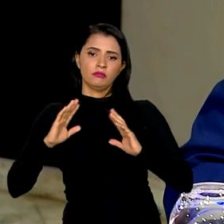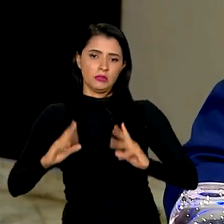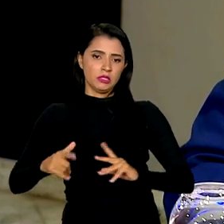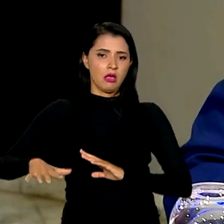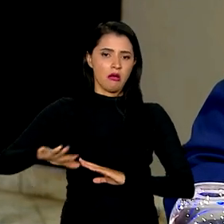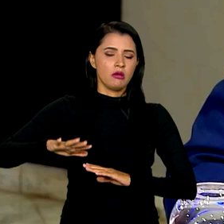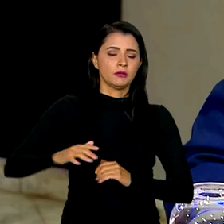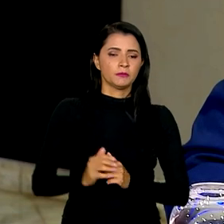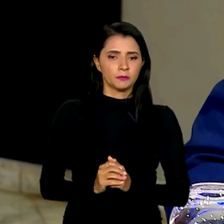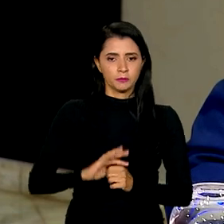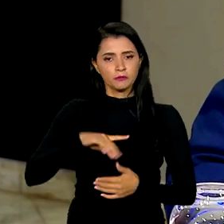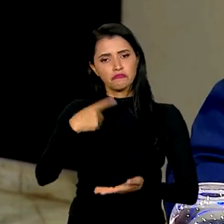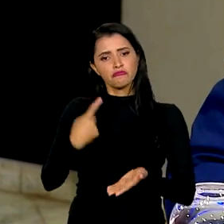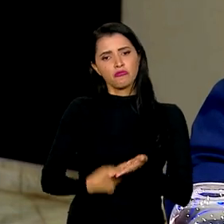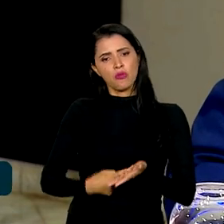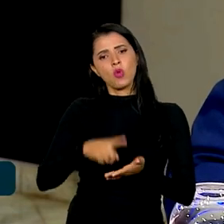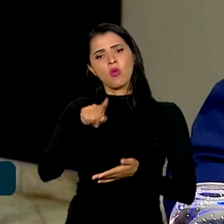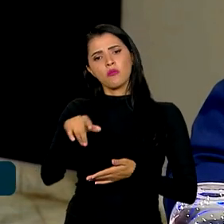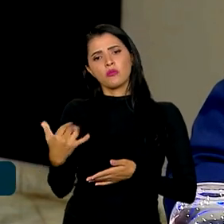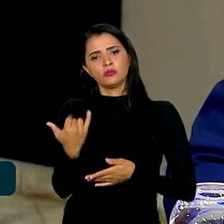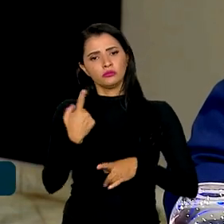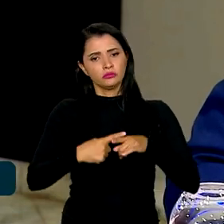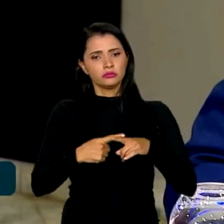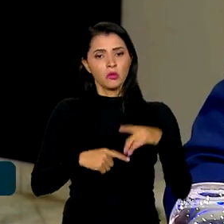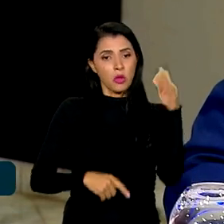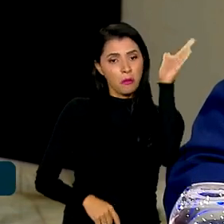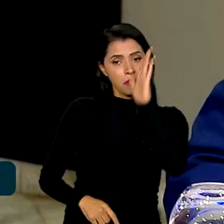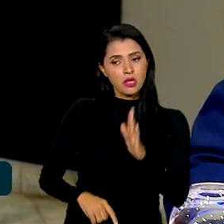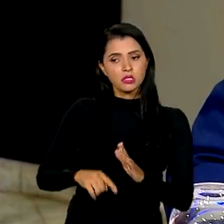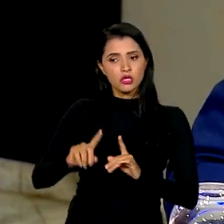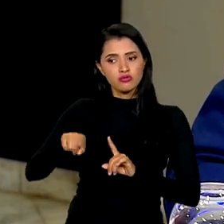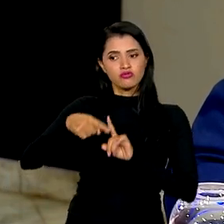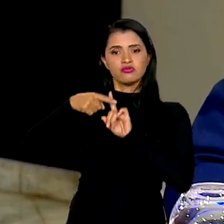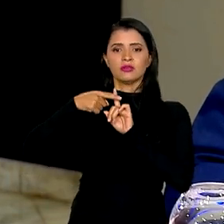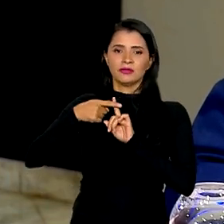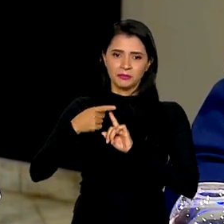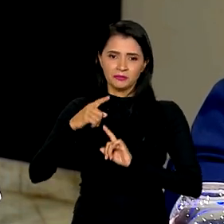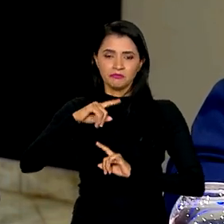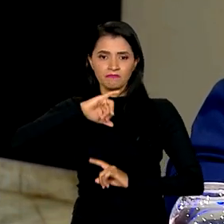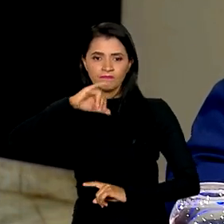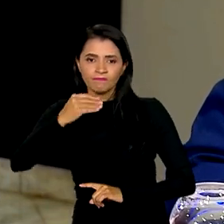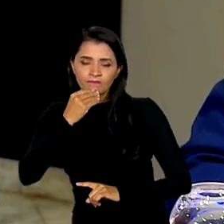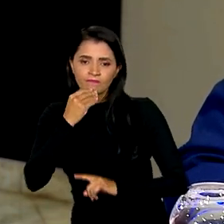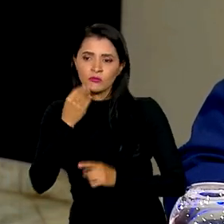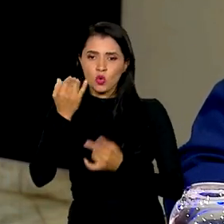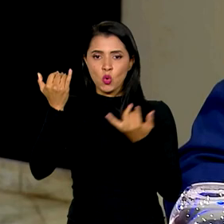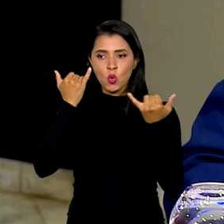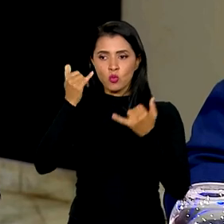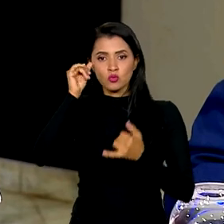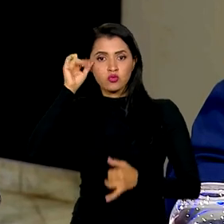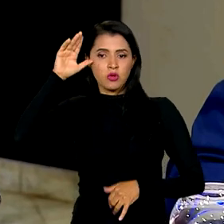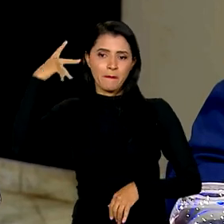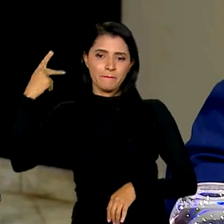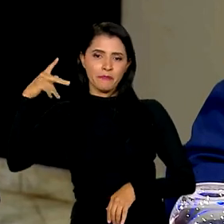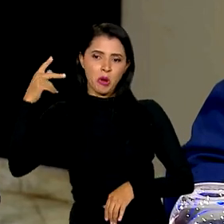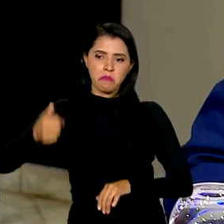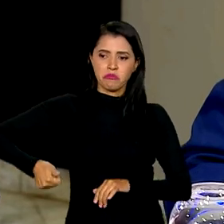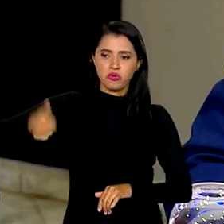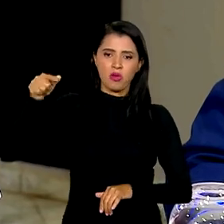acordo é que o Brasil se beneficia de algo, de um conhecimento de ponta que Cuba